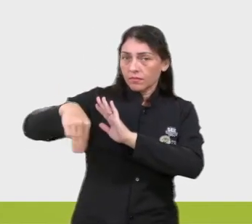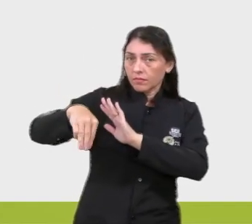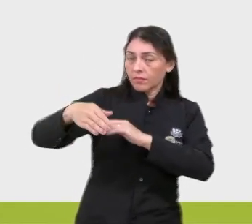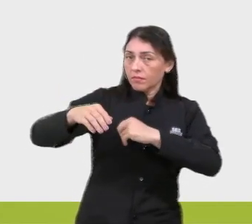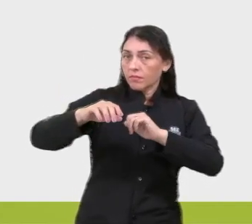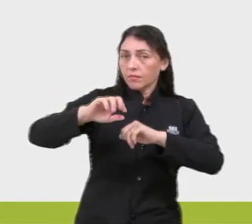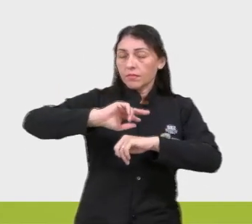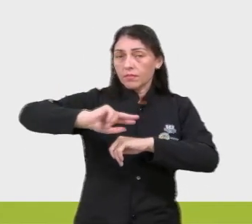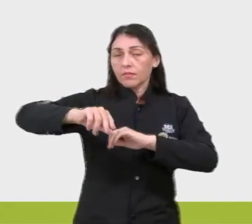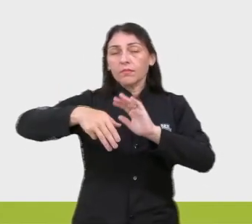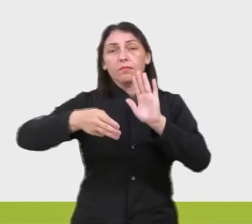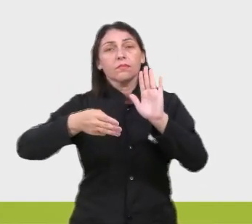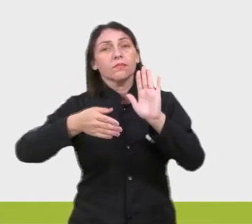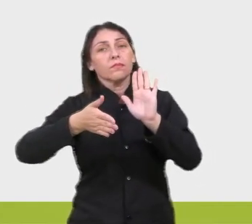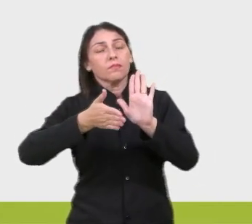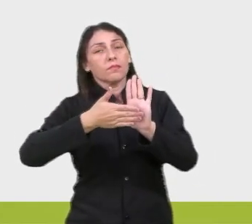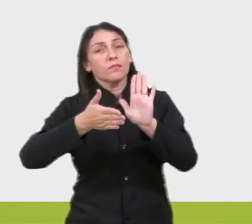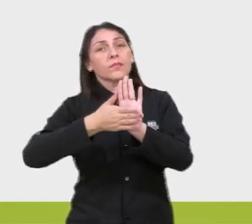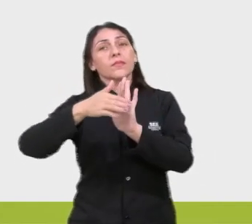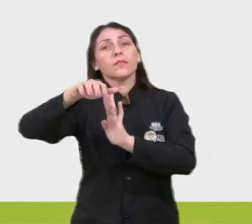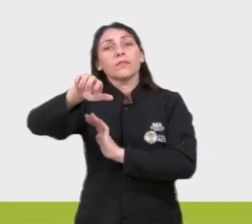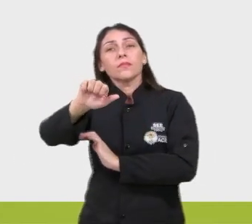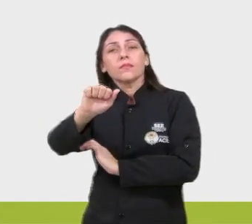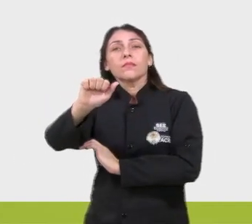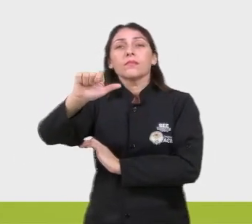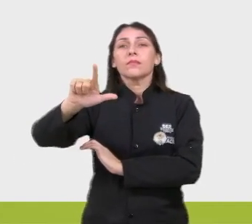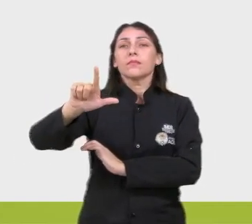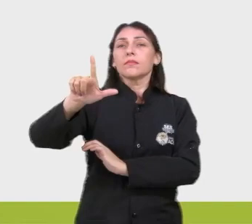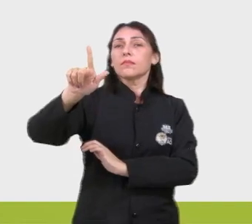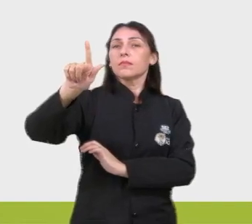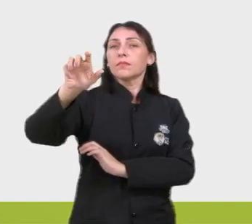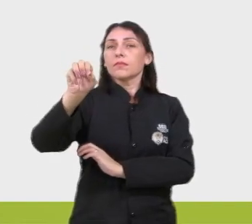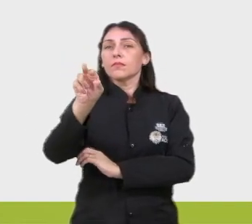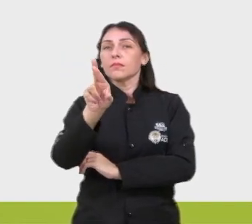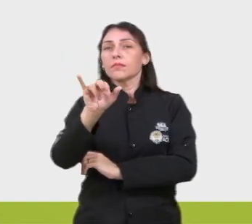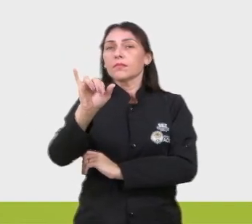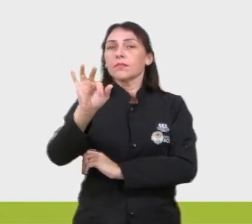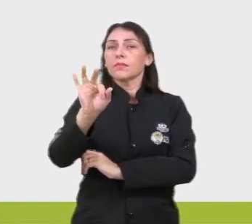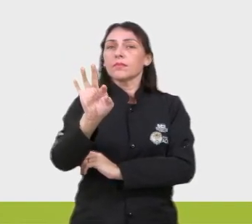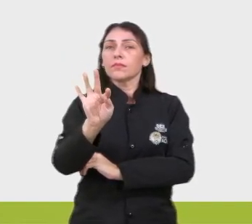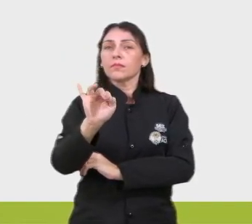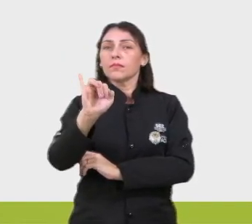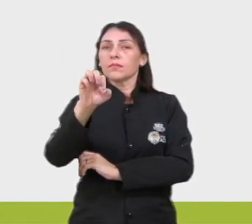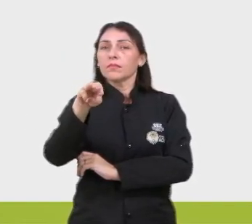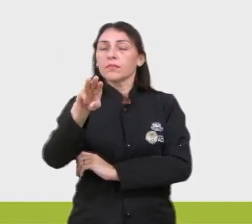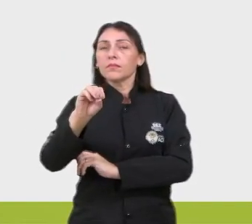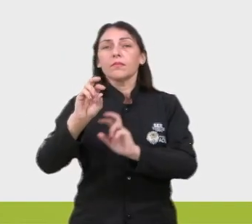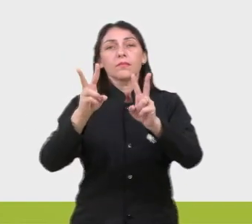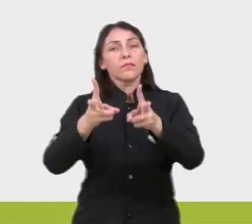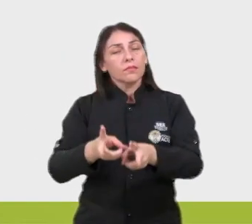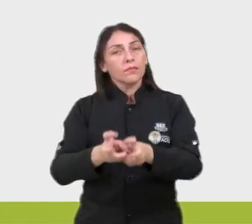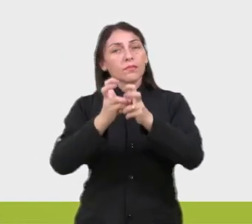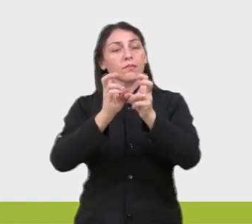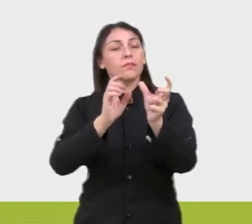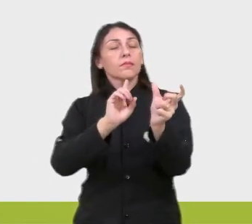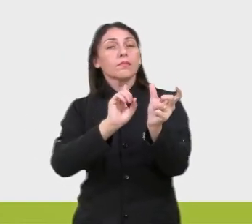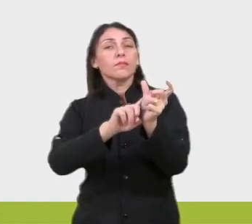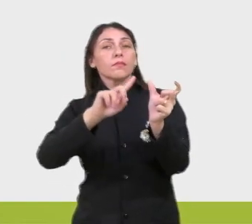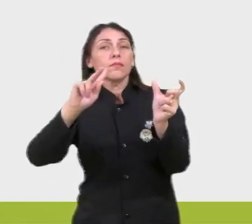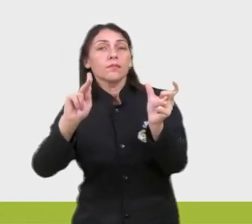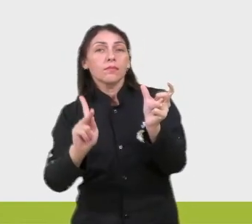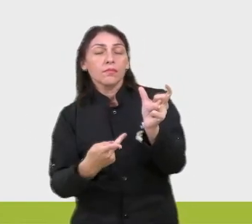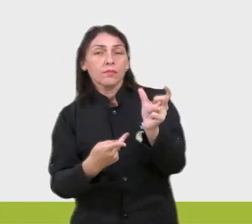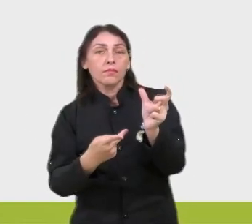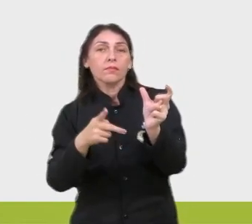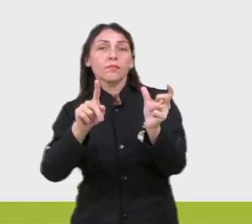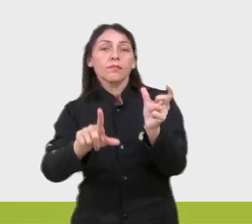proposta temática. É o algoritmo, né? Então, percebam que tem aí um desvio